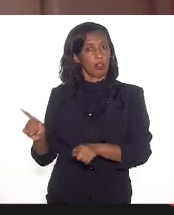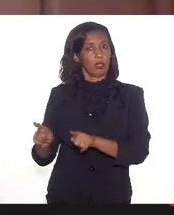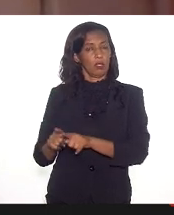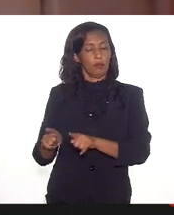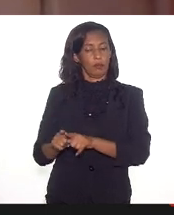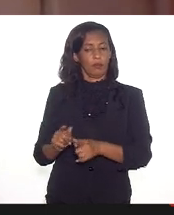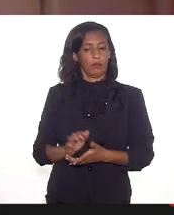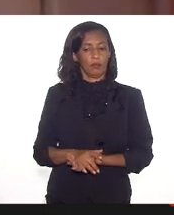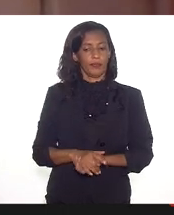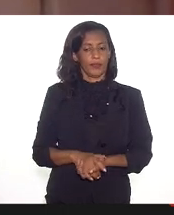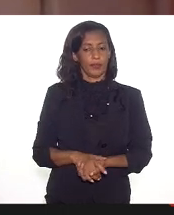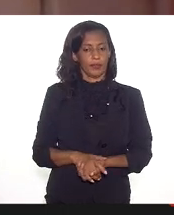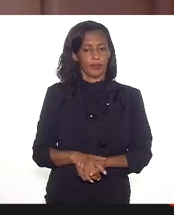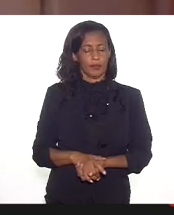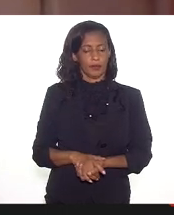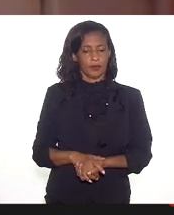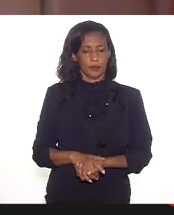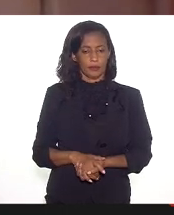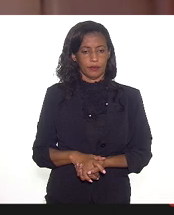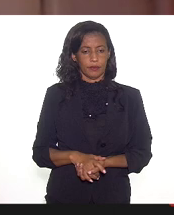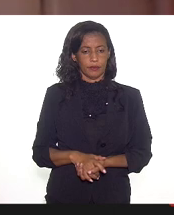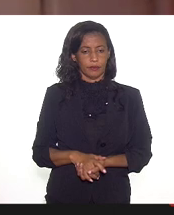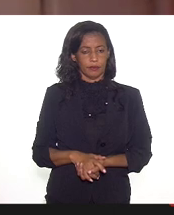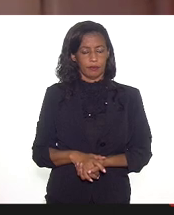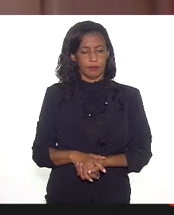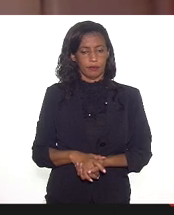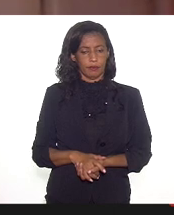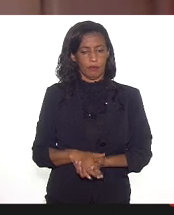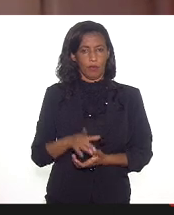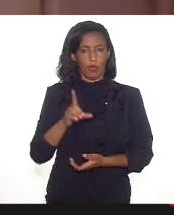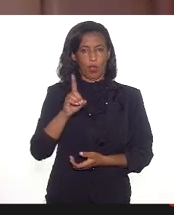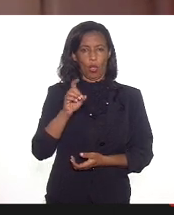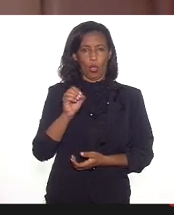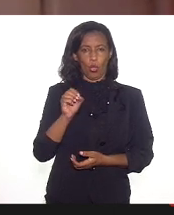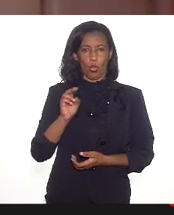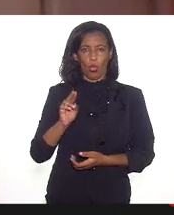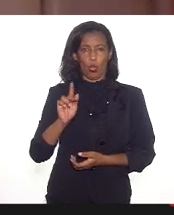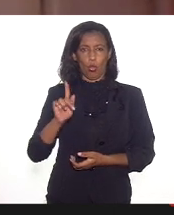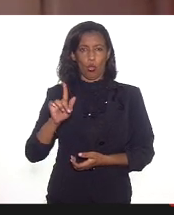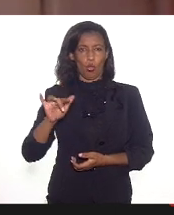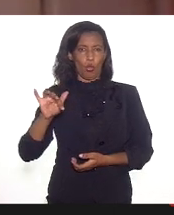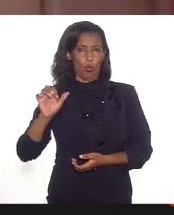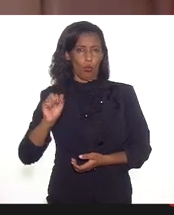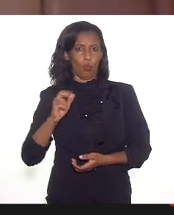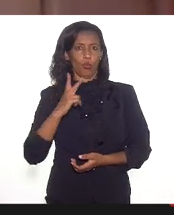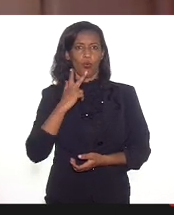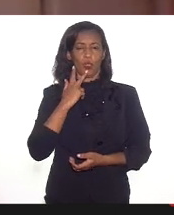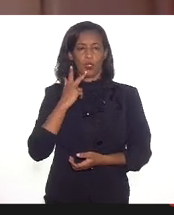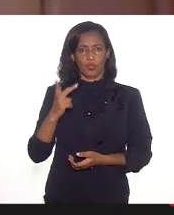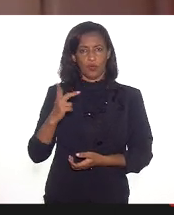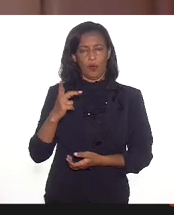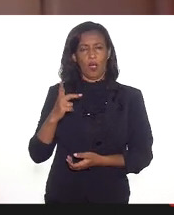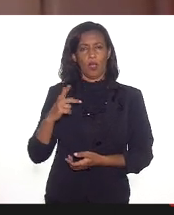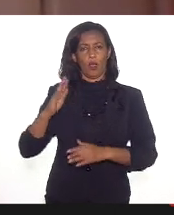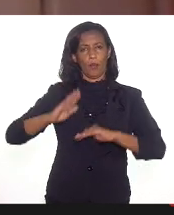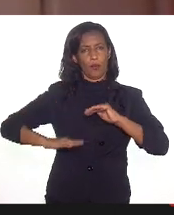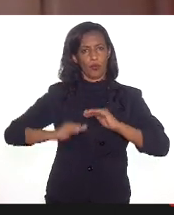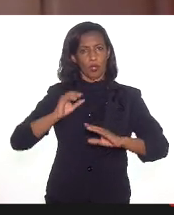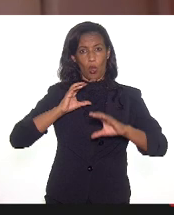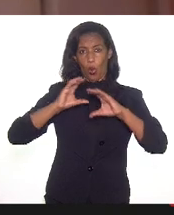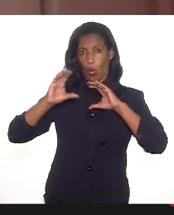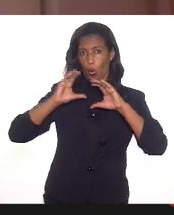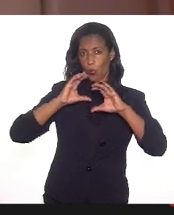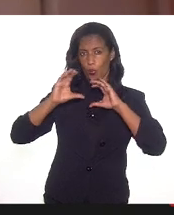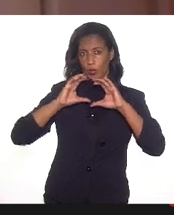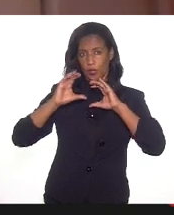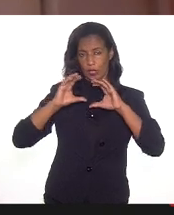nessa intervenção. Douglas ressalta a situação dos profissionais de comunicação e dos bolsistas,